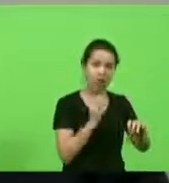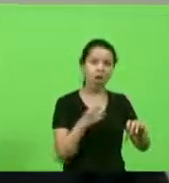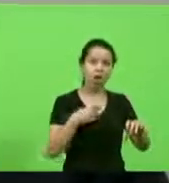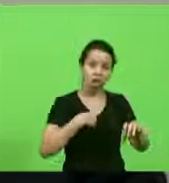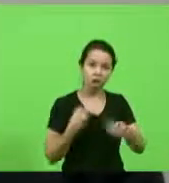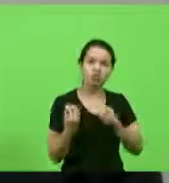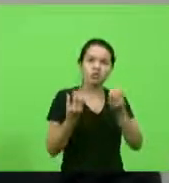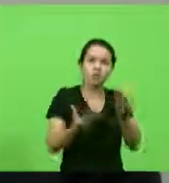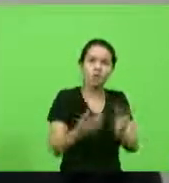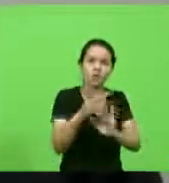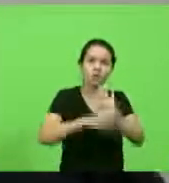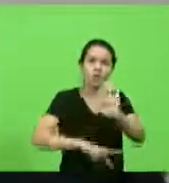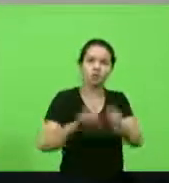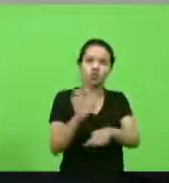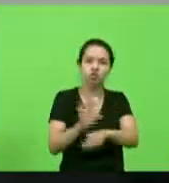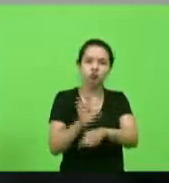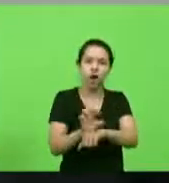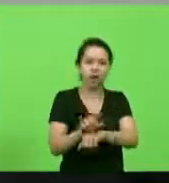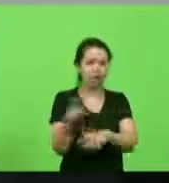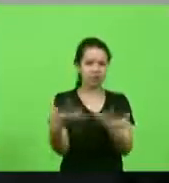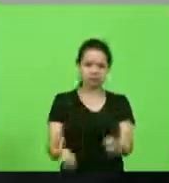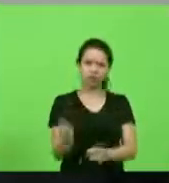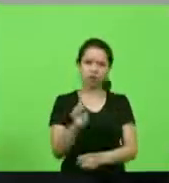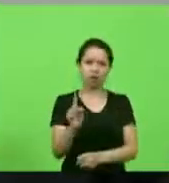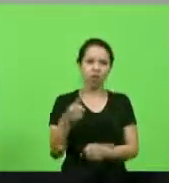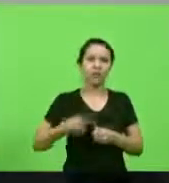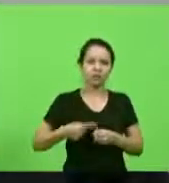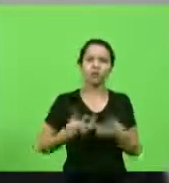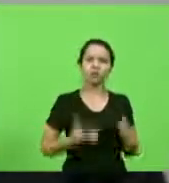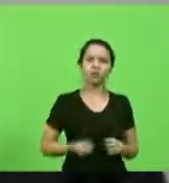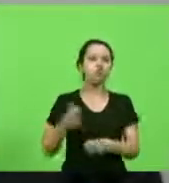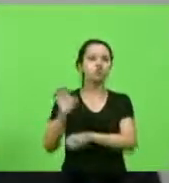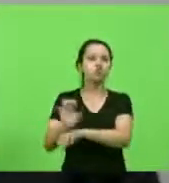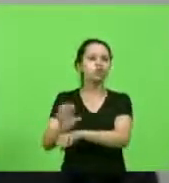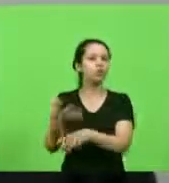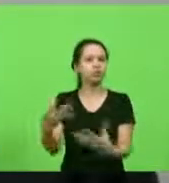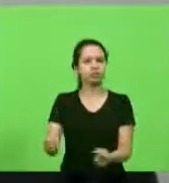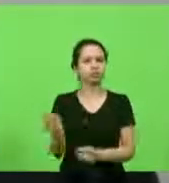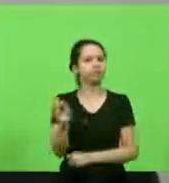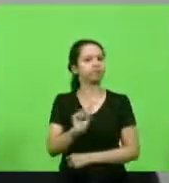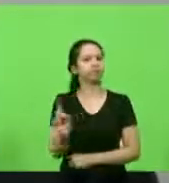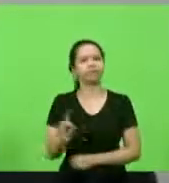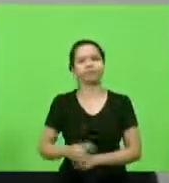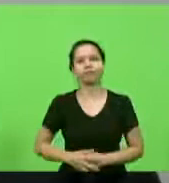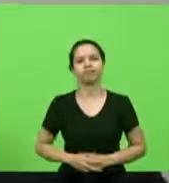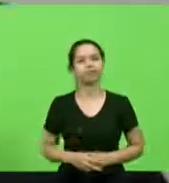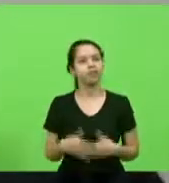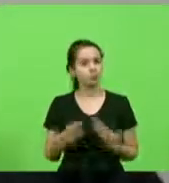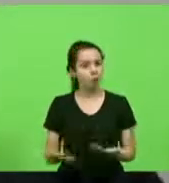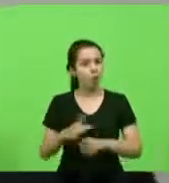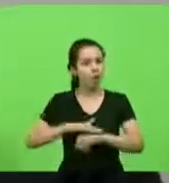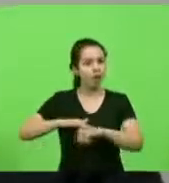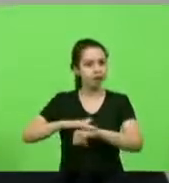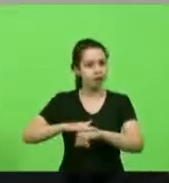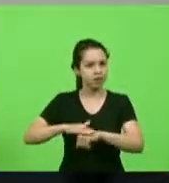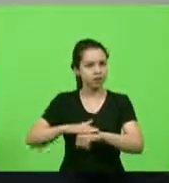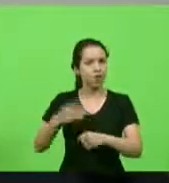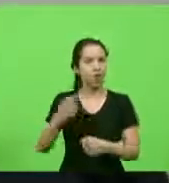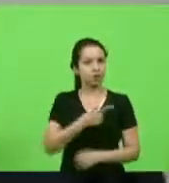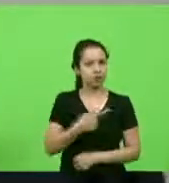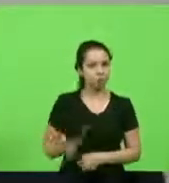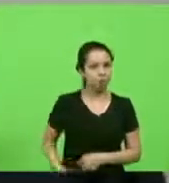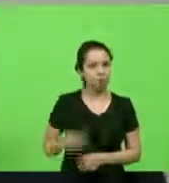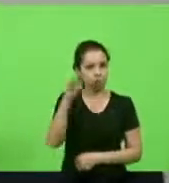não aceitou o município aceita mas o estado não aceitou então em conversa com o governador Carlos Moisés nós entendemos que